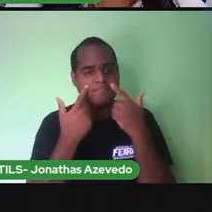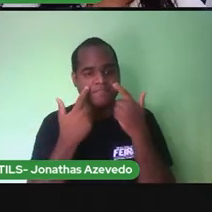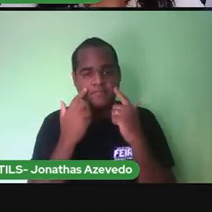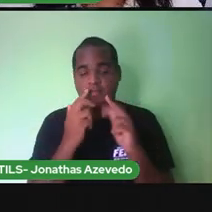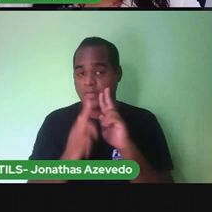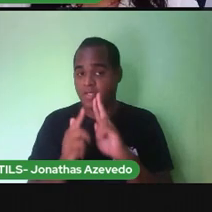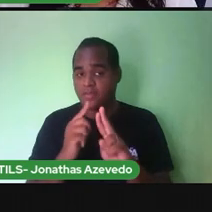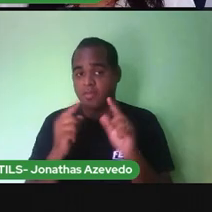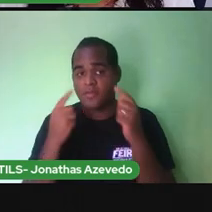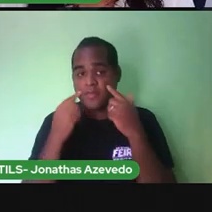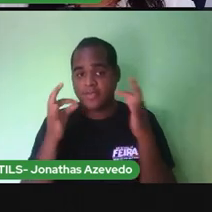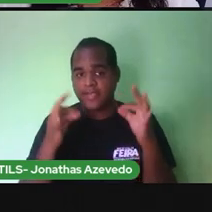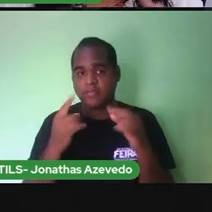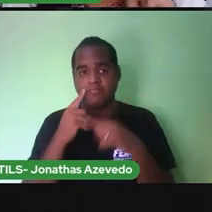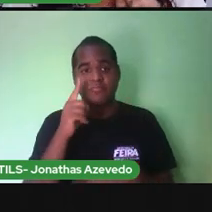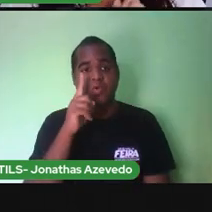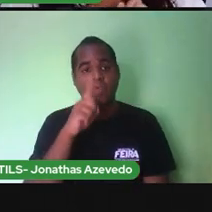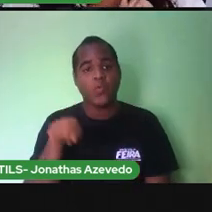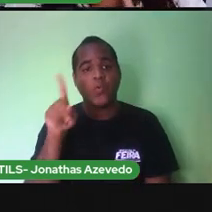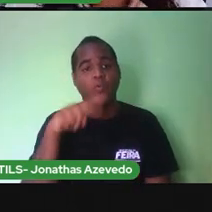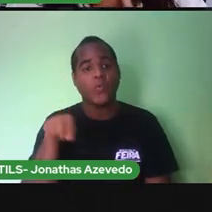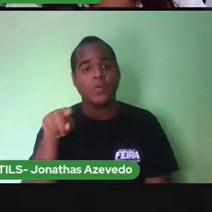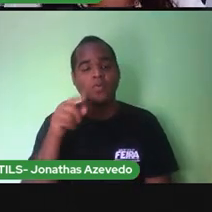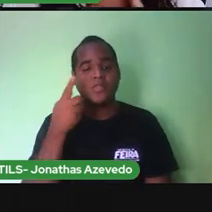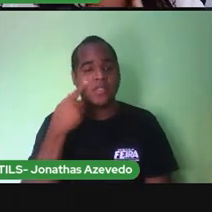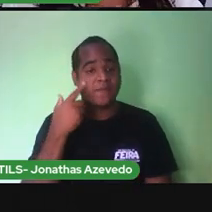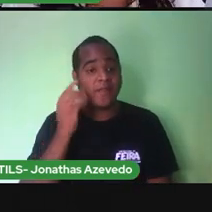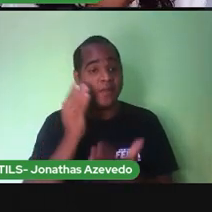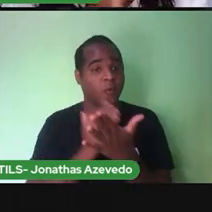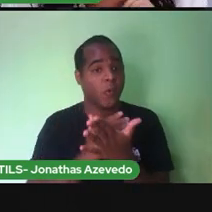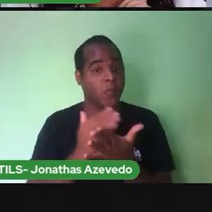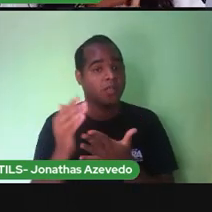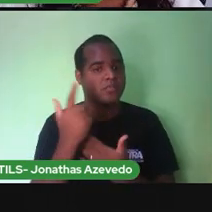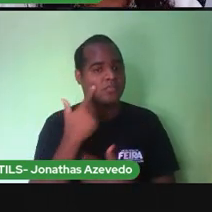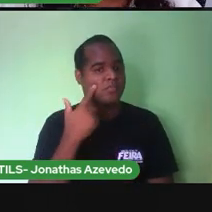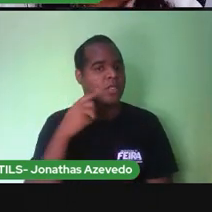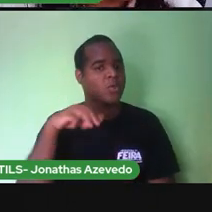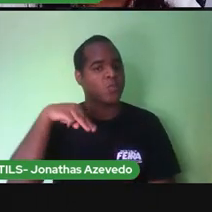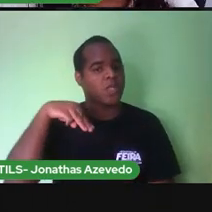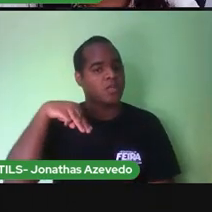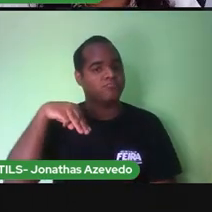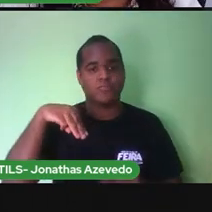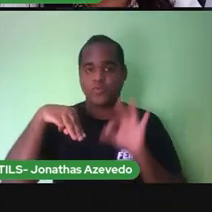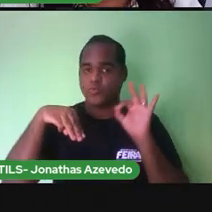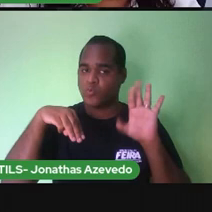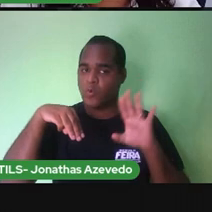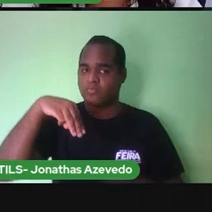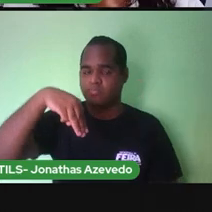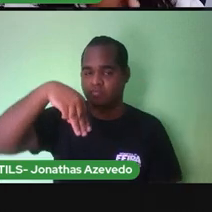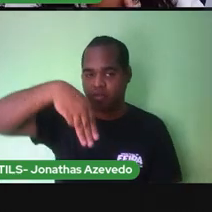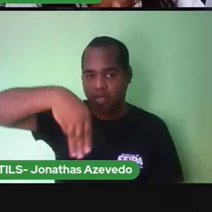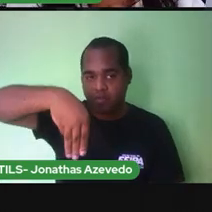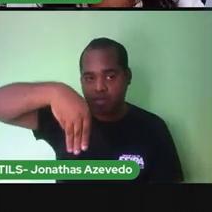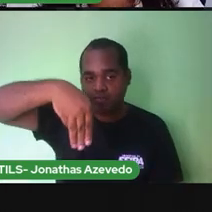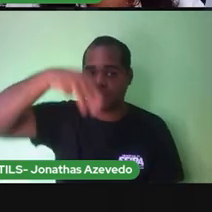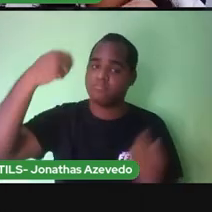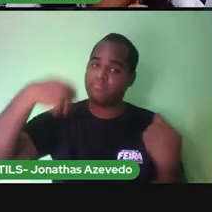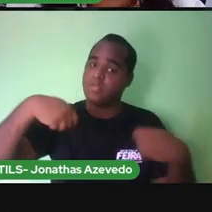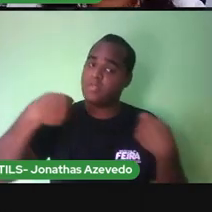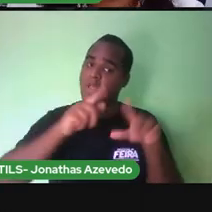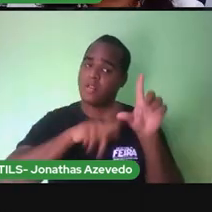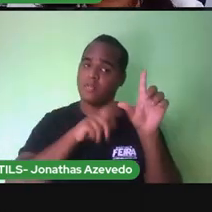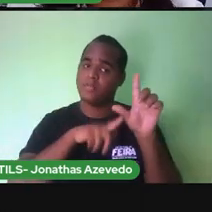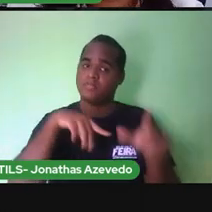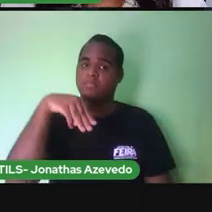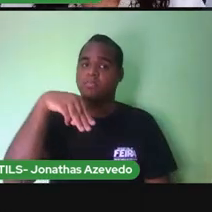no texto As palavrinhas Que iniciam Ou seja A primeira letra Da palavra Tem que ser A letra